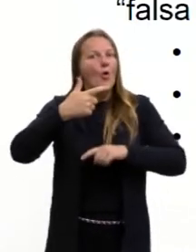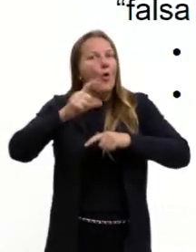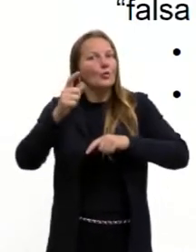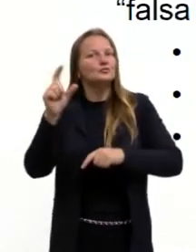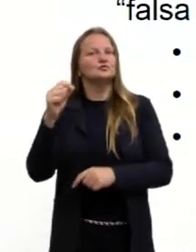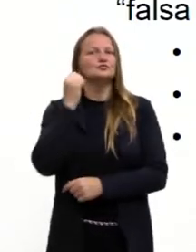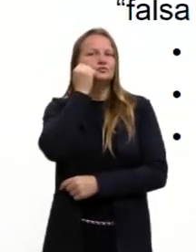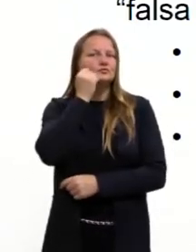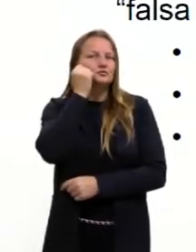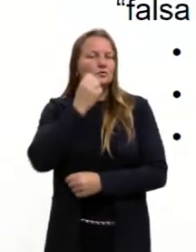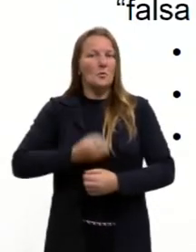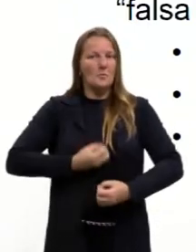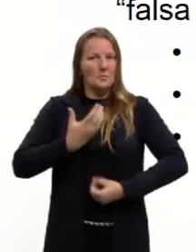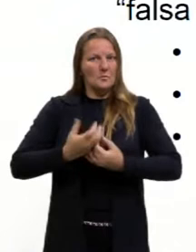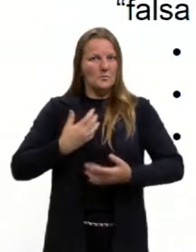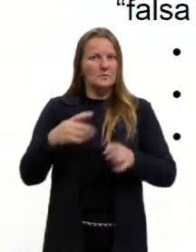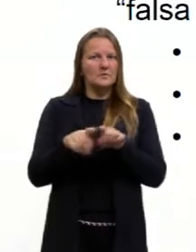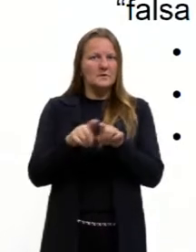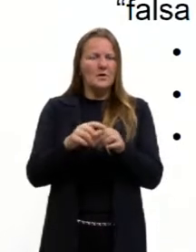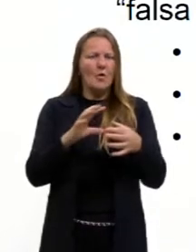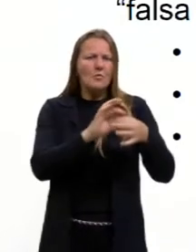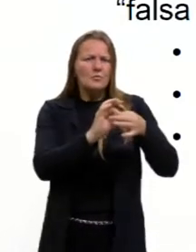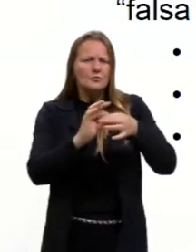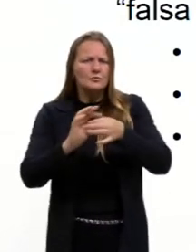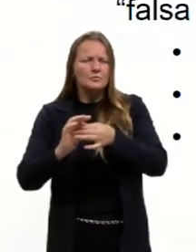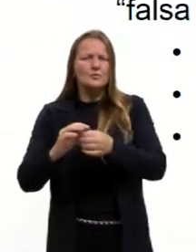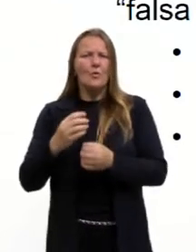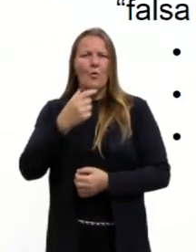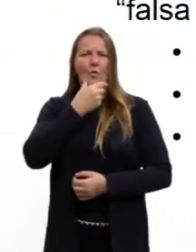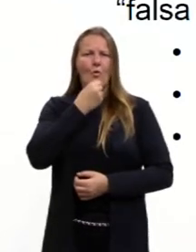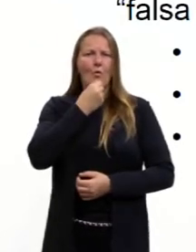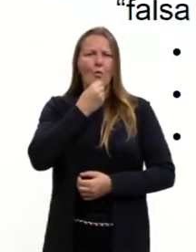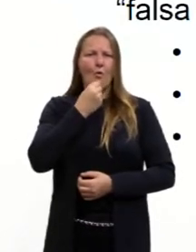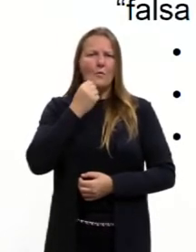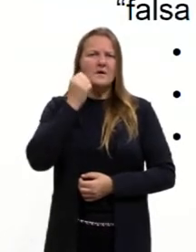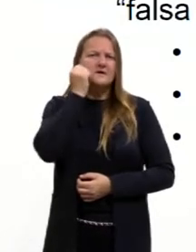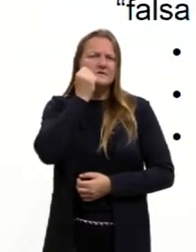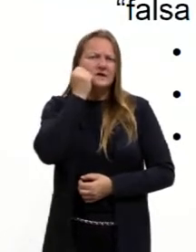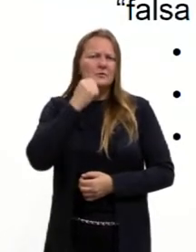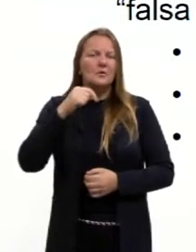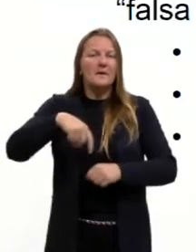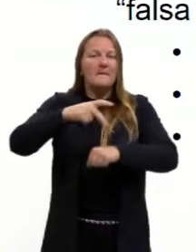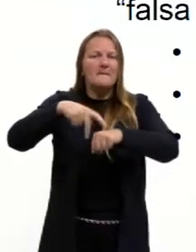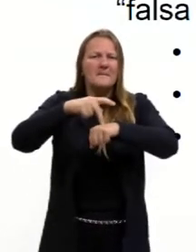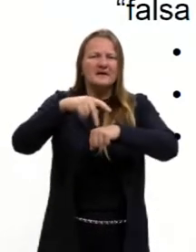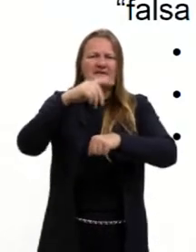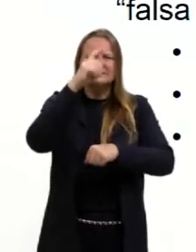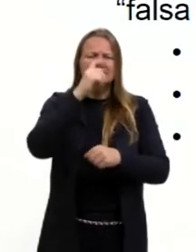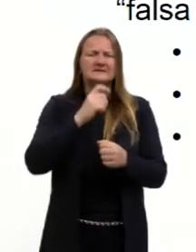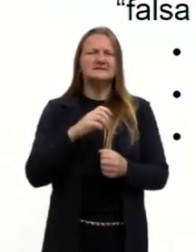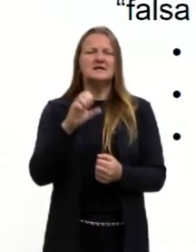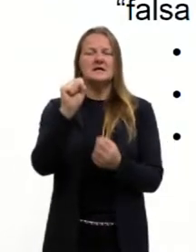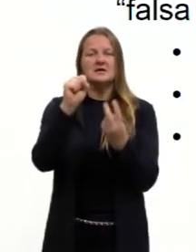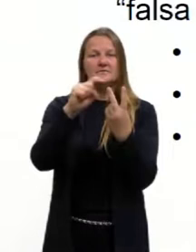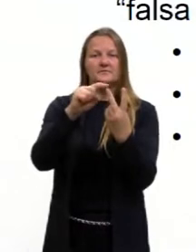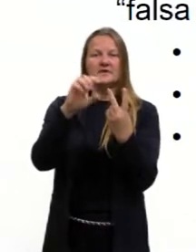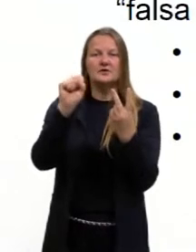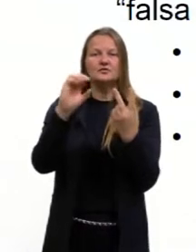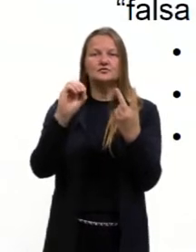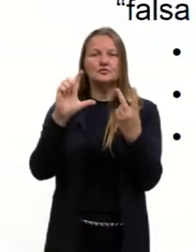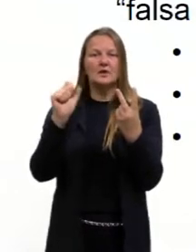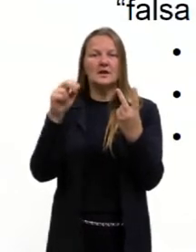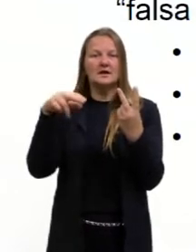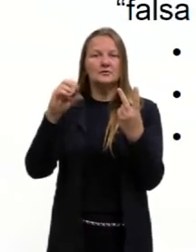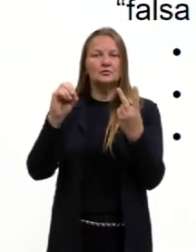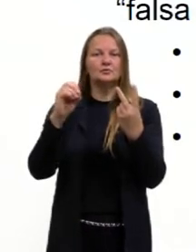que falam sobre essa questão da condição de ser um homem negro num país tão racista. Tem o Solano Trindade, tem o Abdias